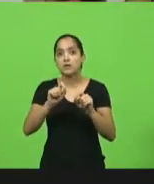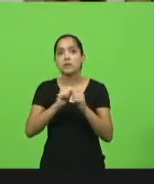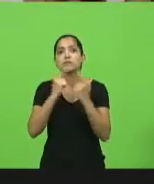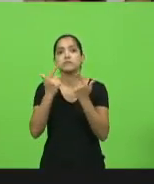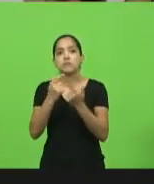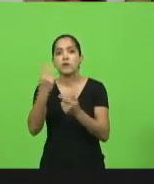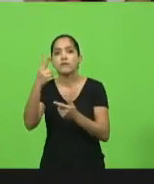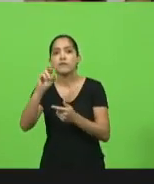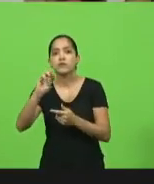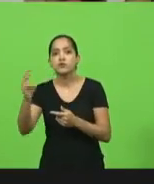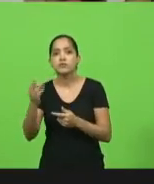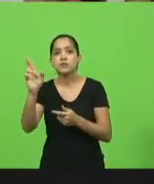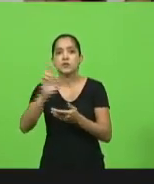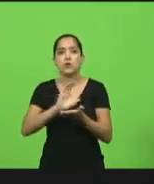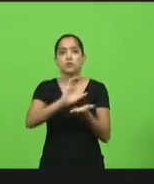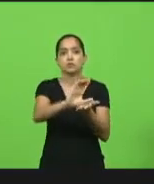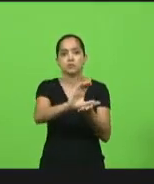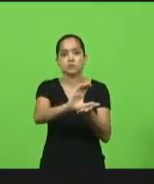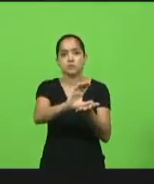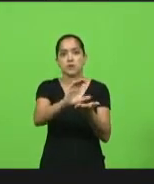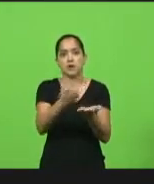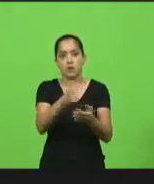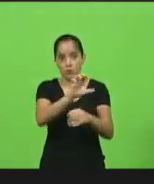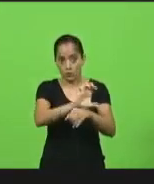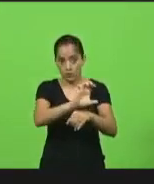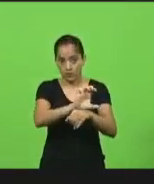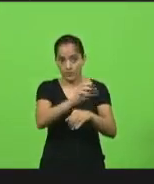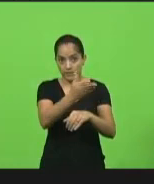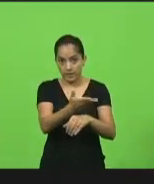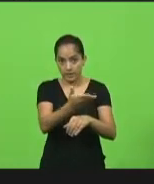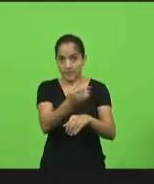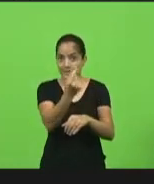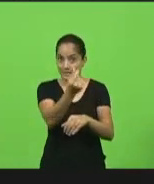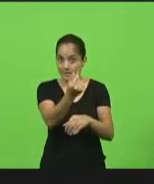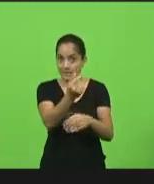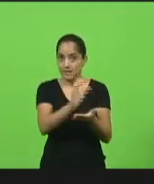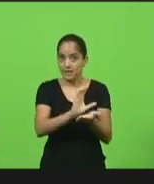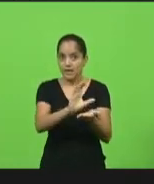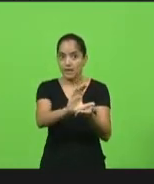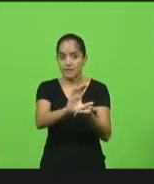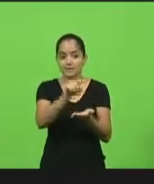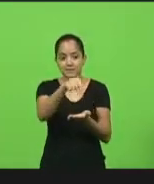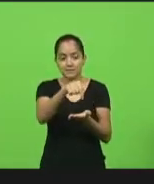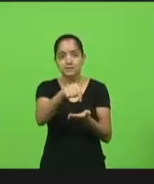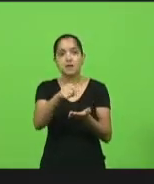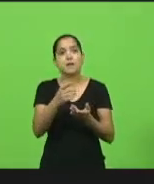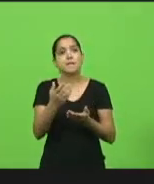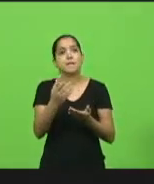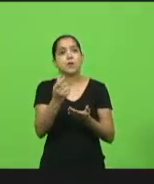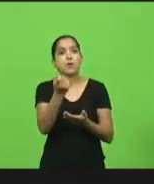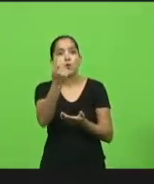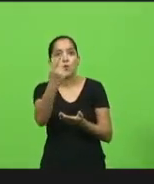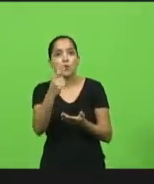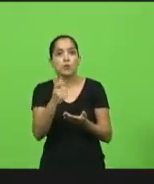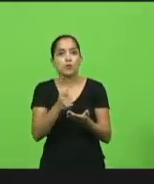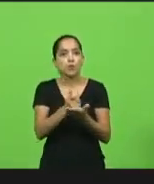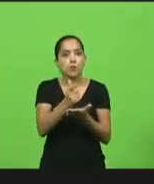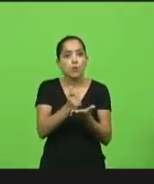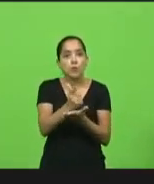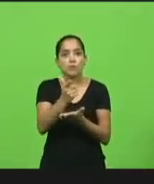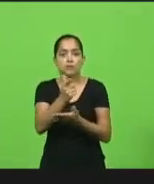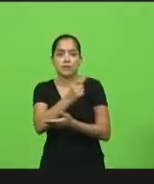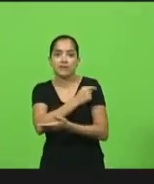do Estado. O que nós todos temos que fazer é que esses 20 milhões sejam aplicados na compra de vacinas. É a única esperança que a gente tem.